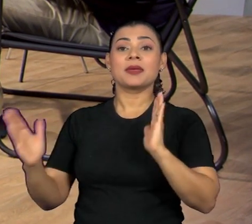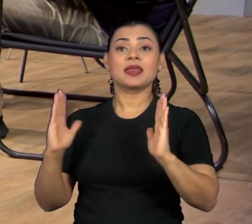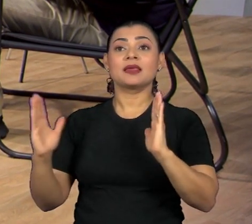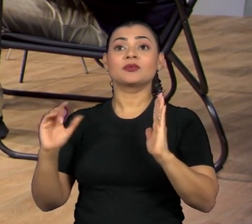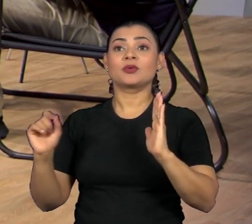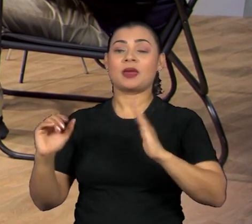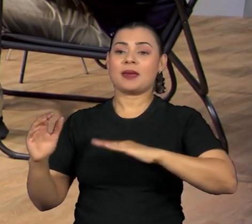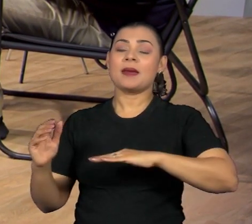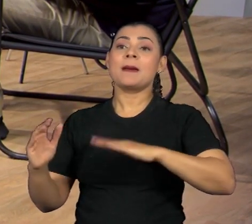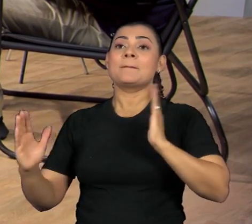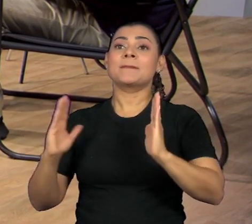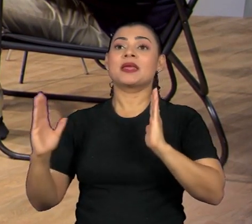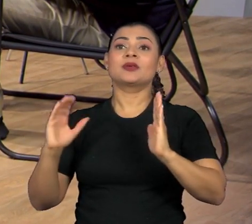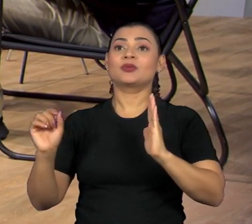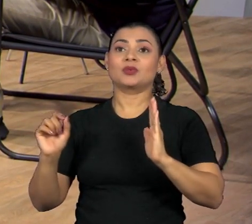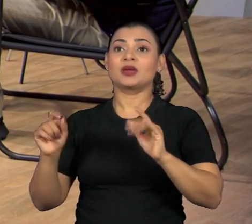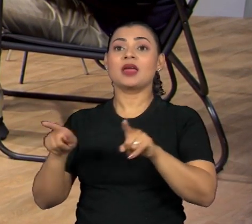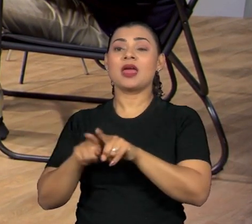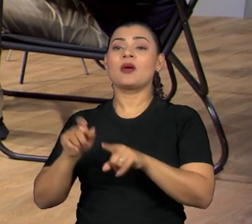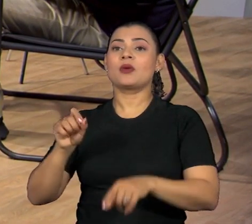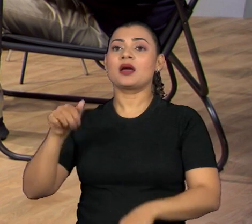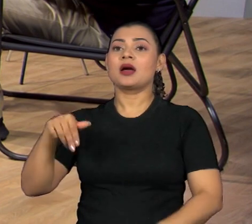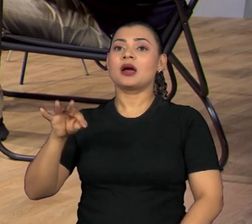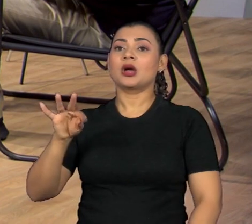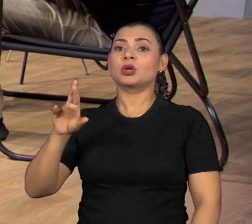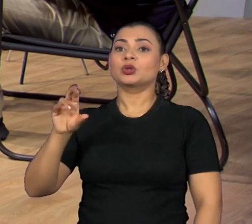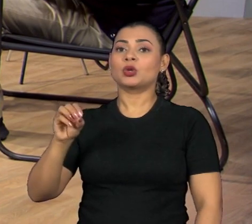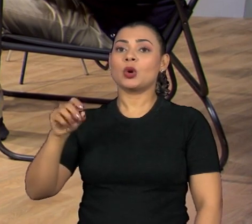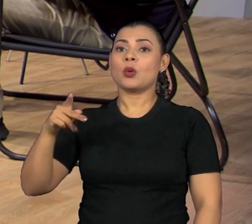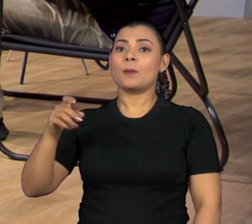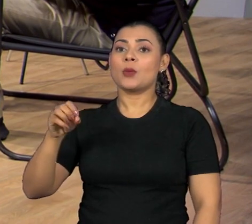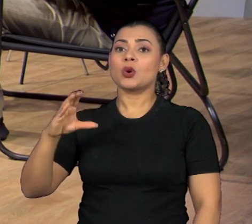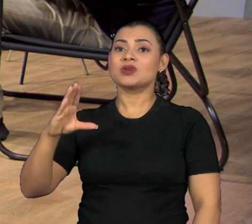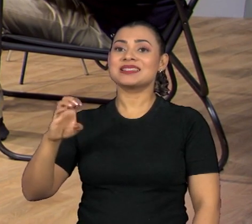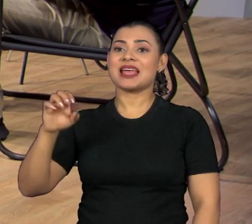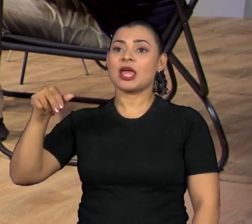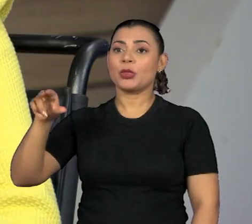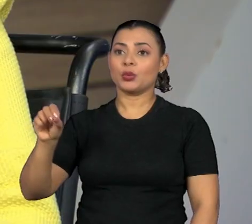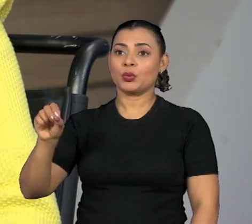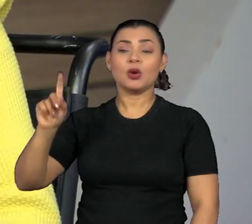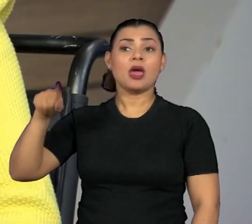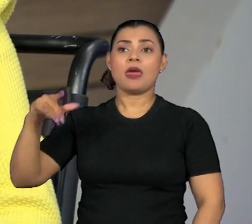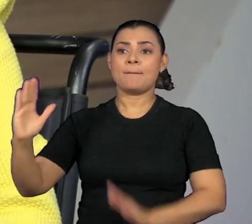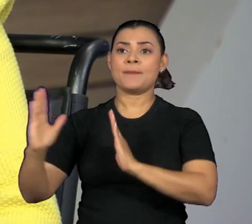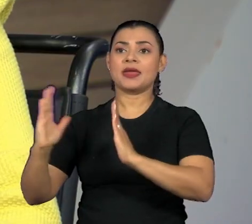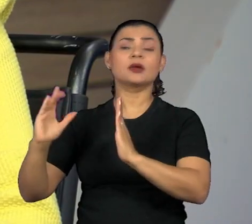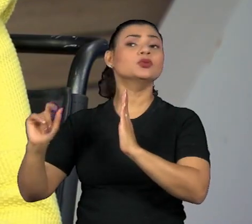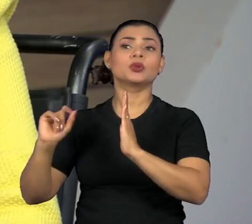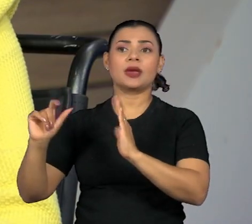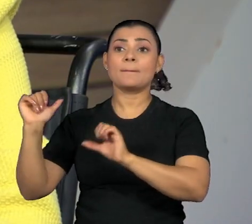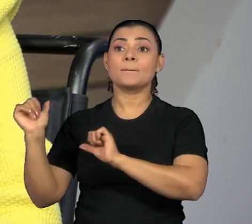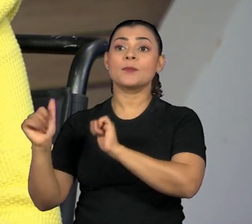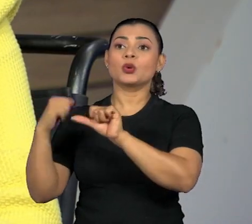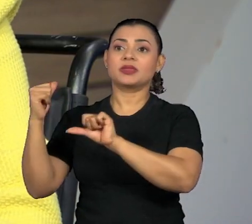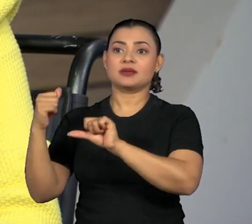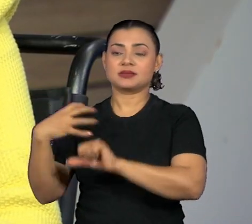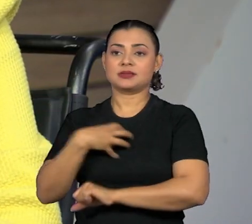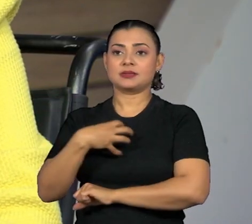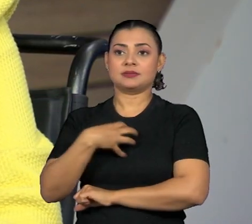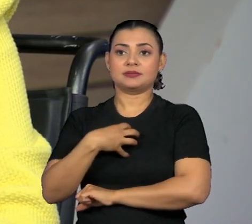época geológica, que é o antropoceno. E o antropoceno seria marcado justamente por essas mudanças